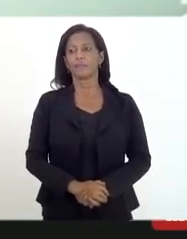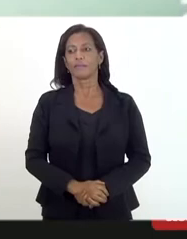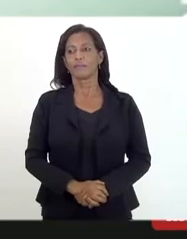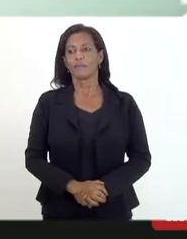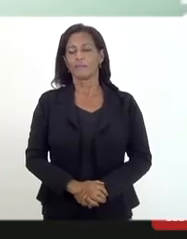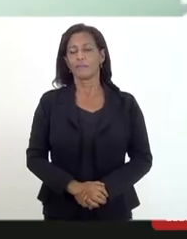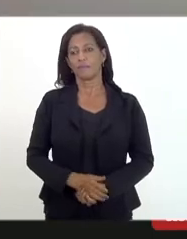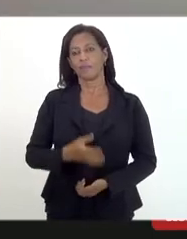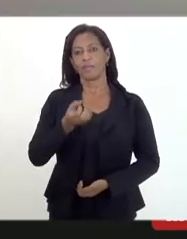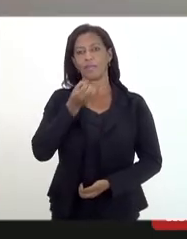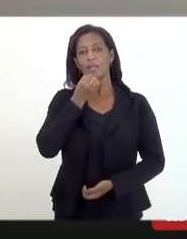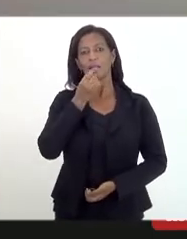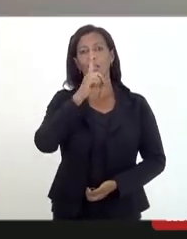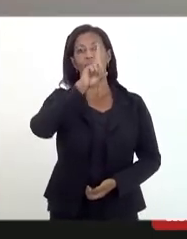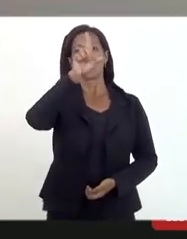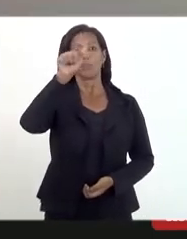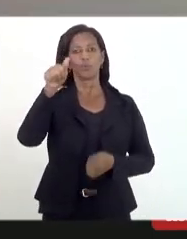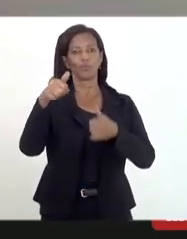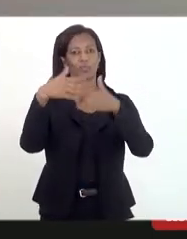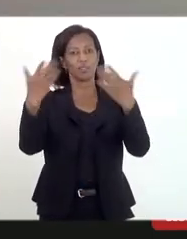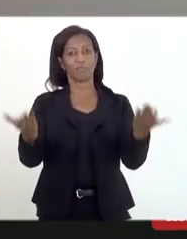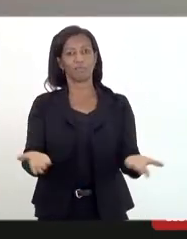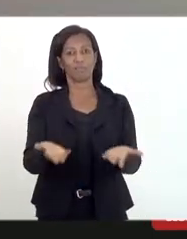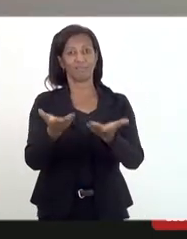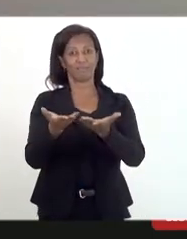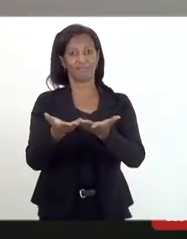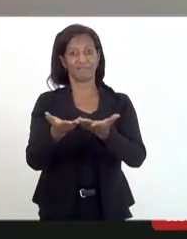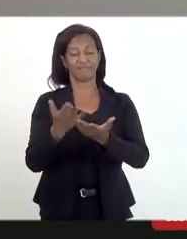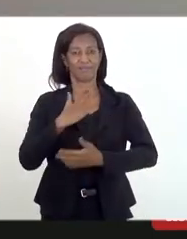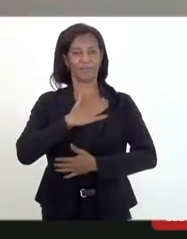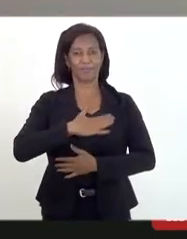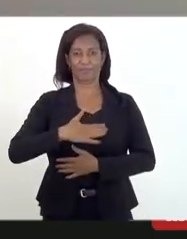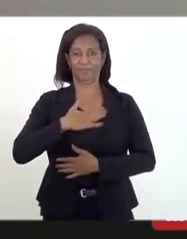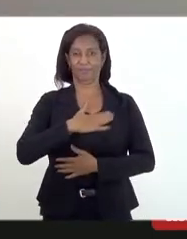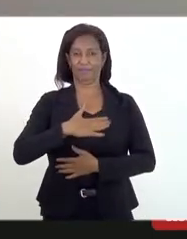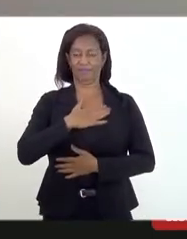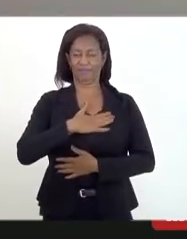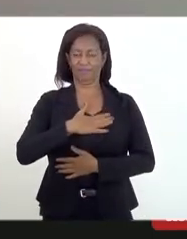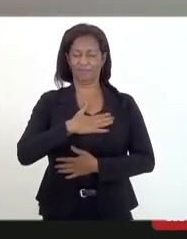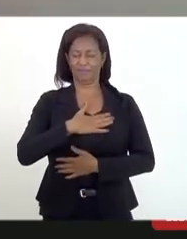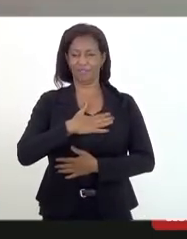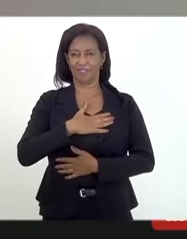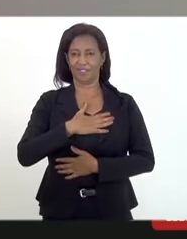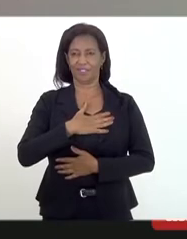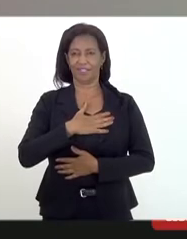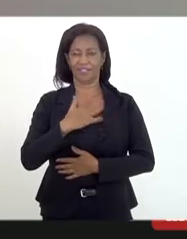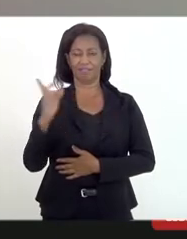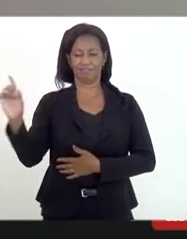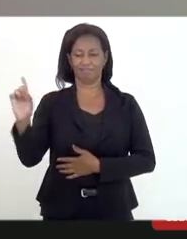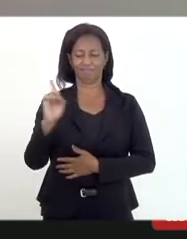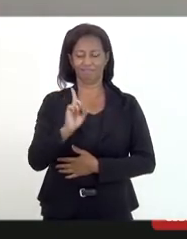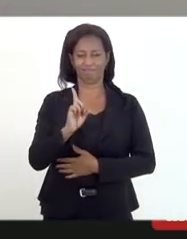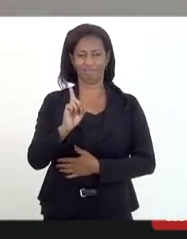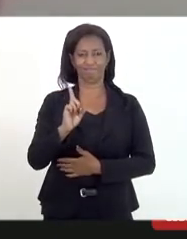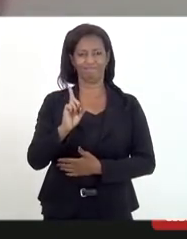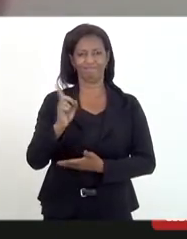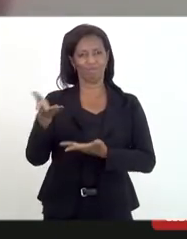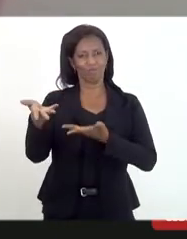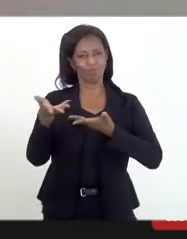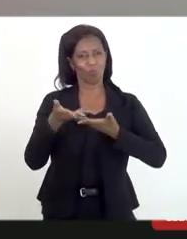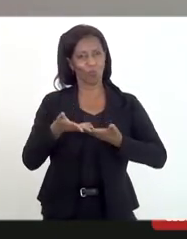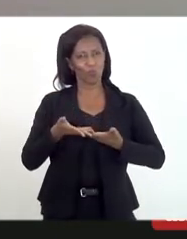Bom dia a todos e todas. Um prazer enorme atender a esta convocação